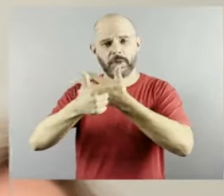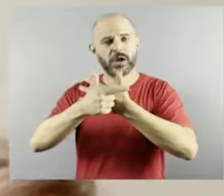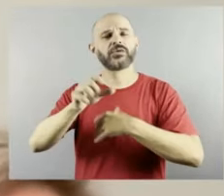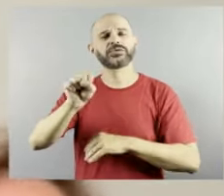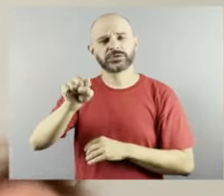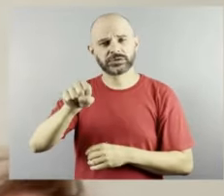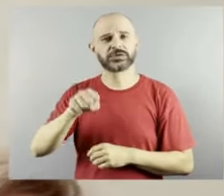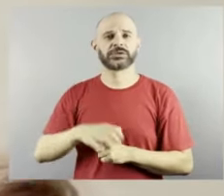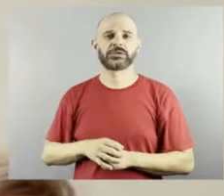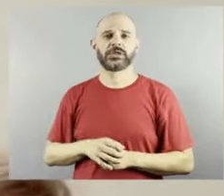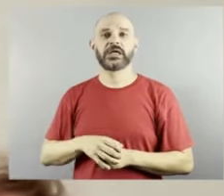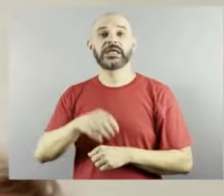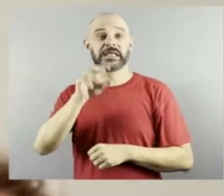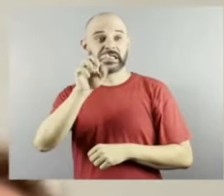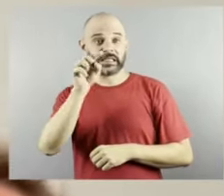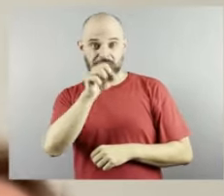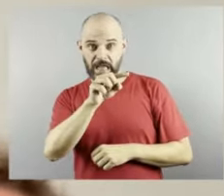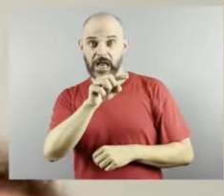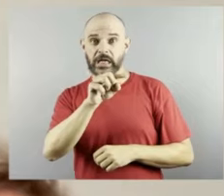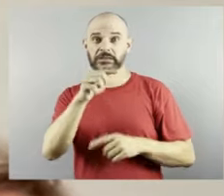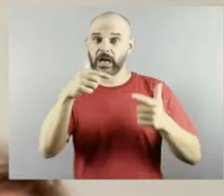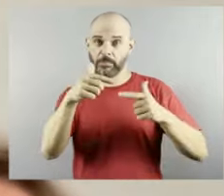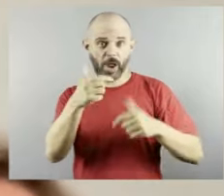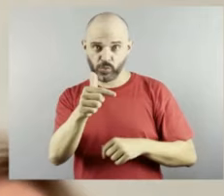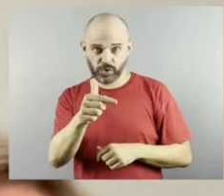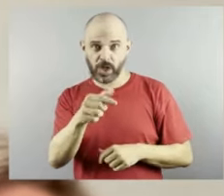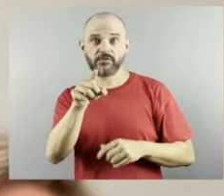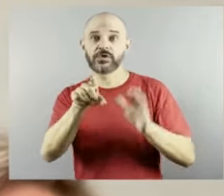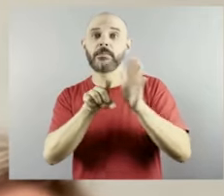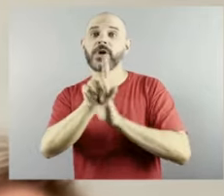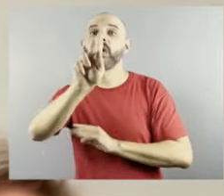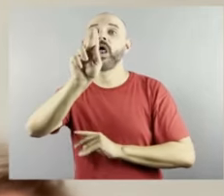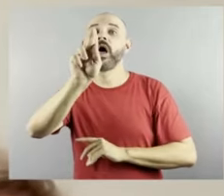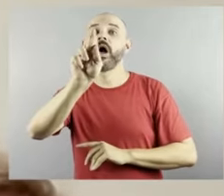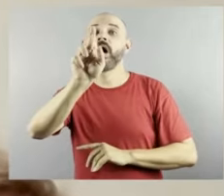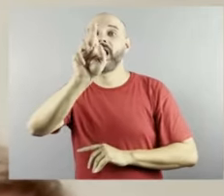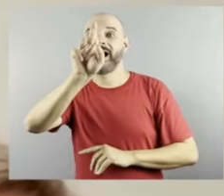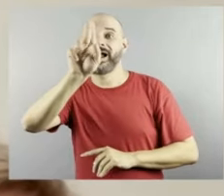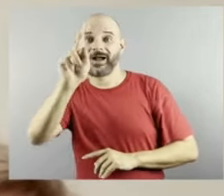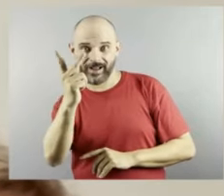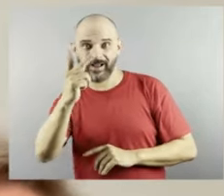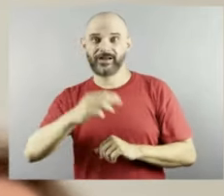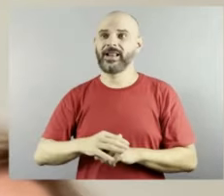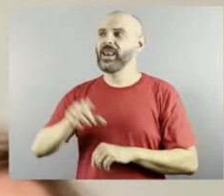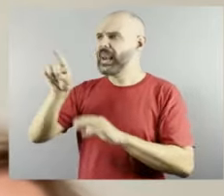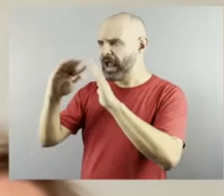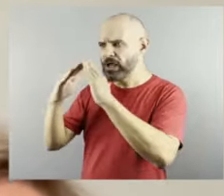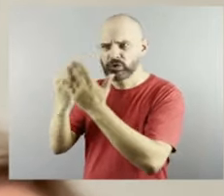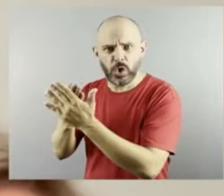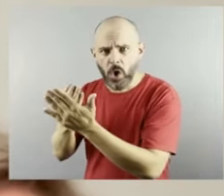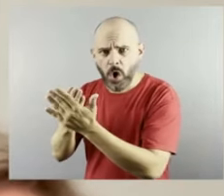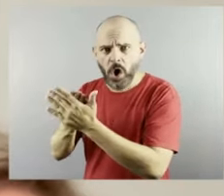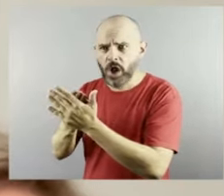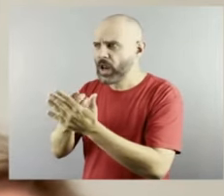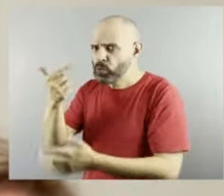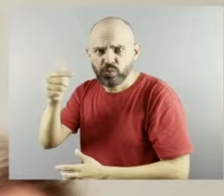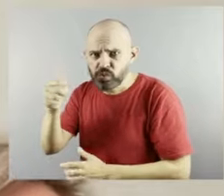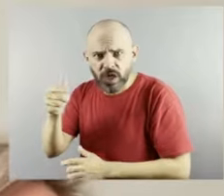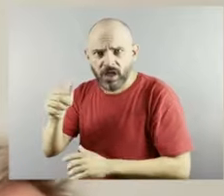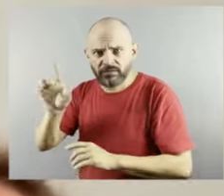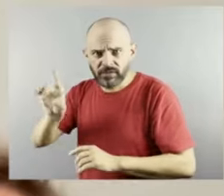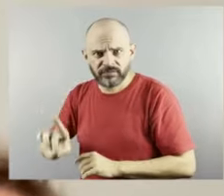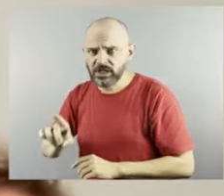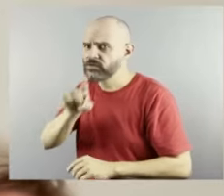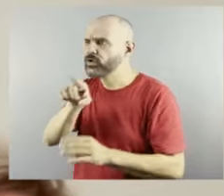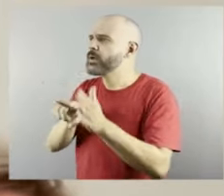não tem vai lá perguntar pra sua escola o que que tá acontecendo como que não chegou uma criança ali com deficiência onde estão essas crianças né e